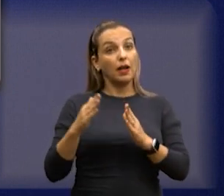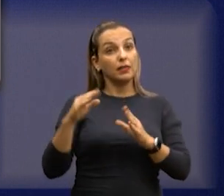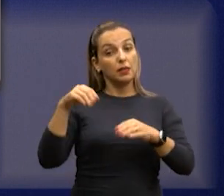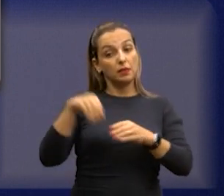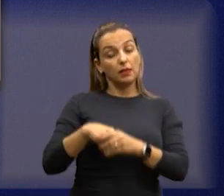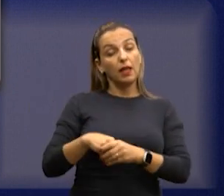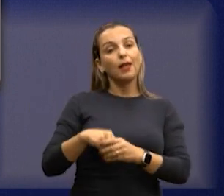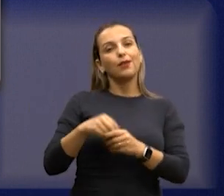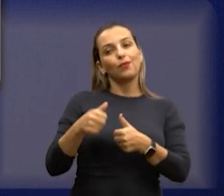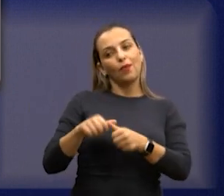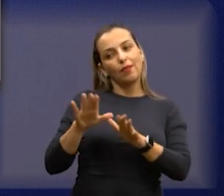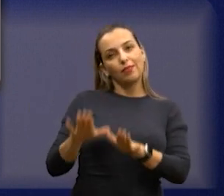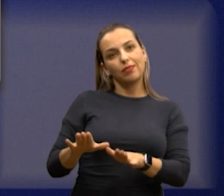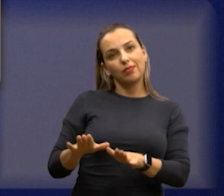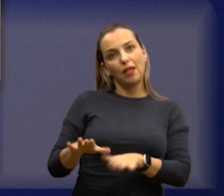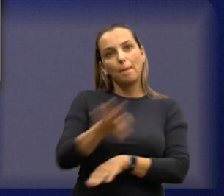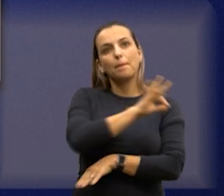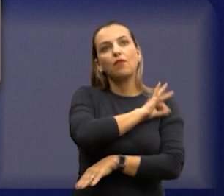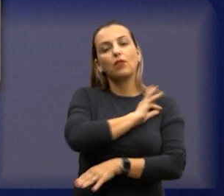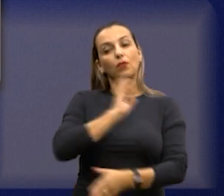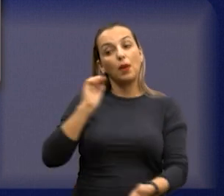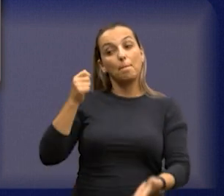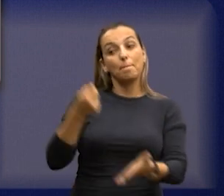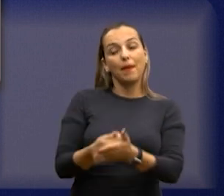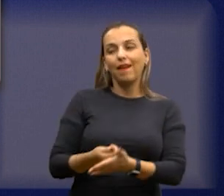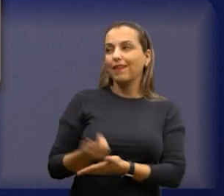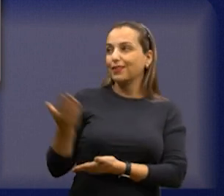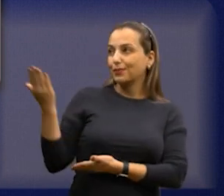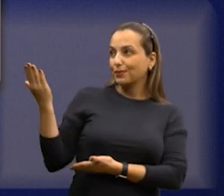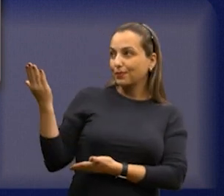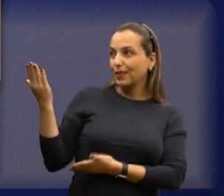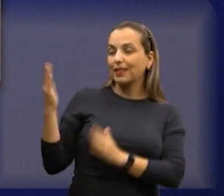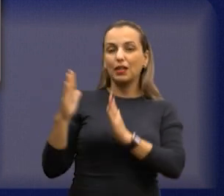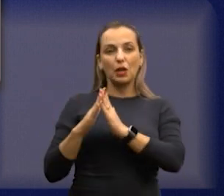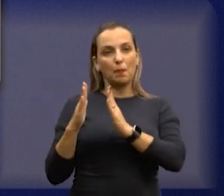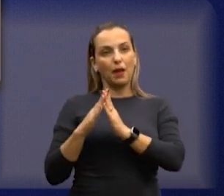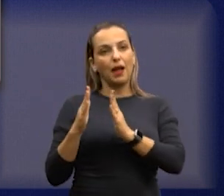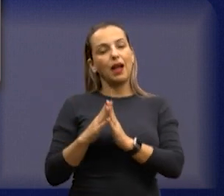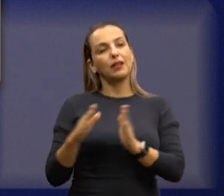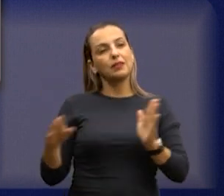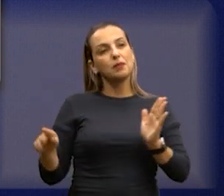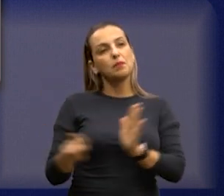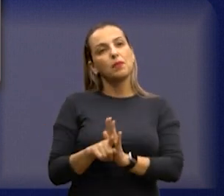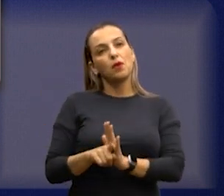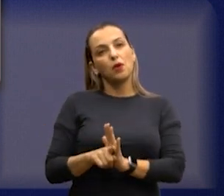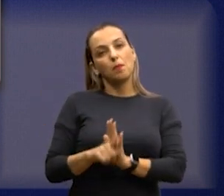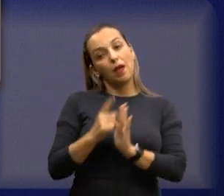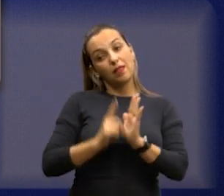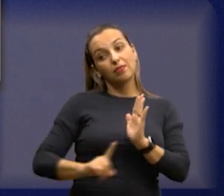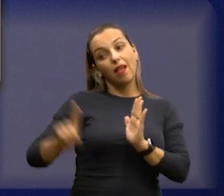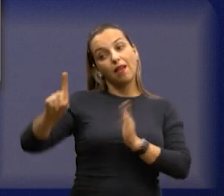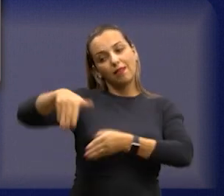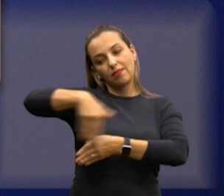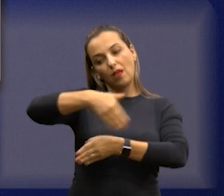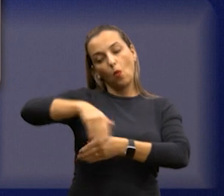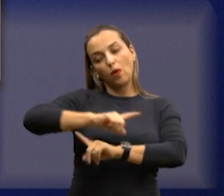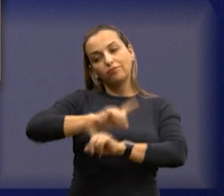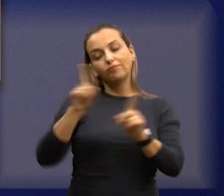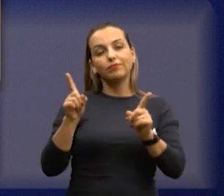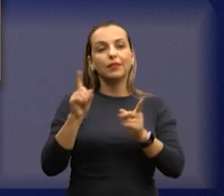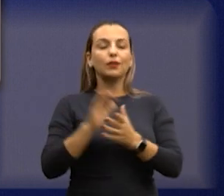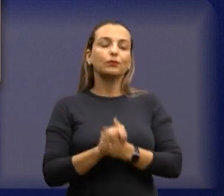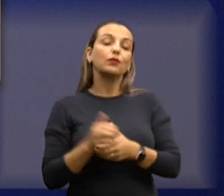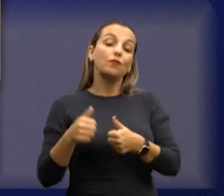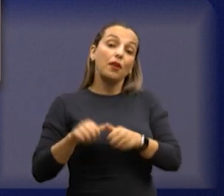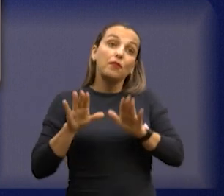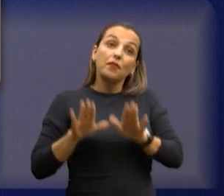agradecer a prefeitura, que a prefeitura está pagando para esse senhor estar onde ele está, por isso que eu falo que ele está preso, tipo, ele não vai sair para a rua mais, ele